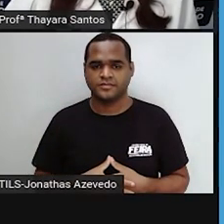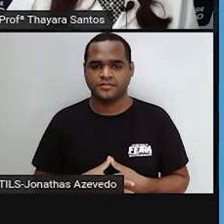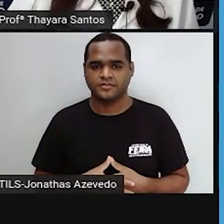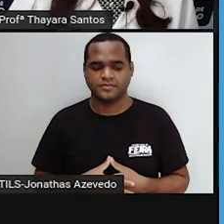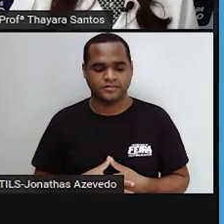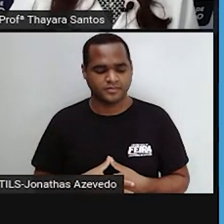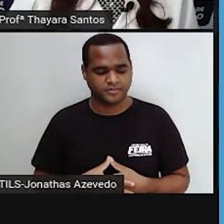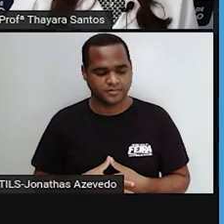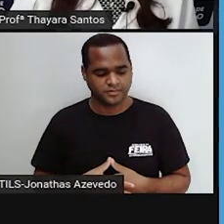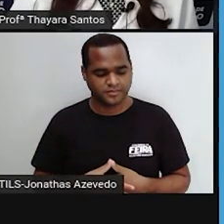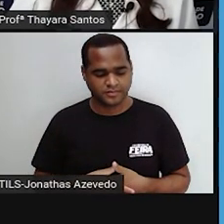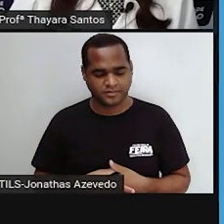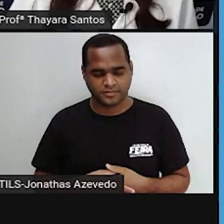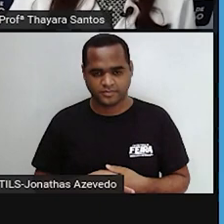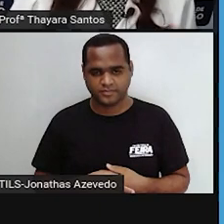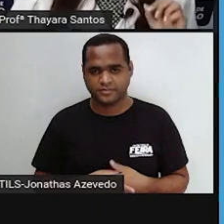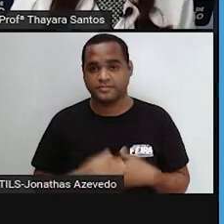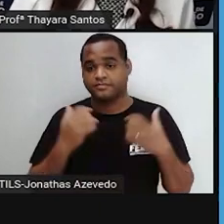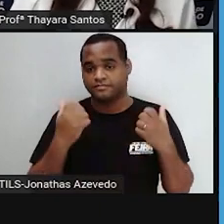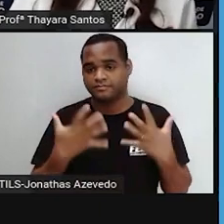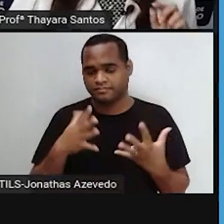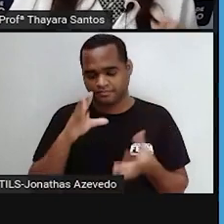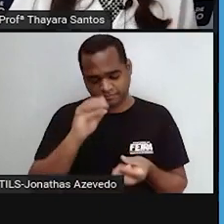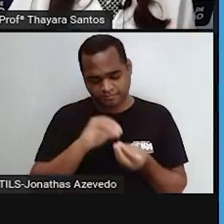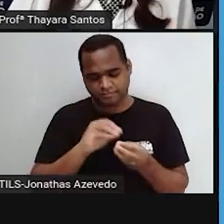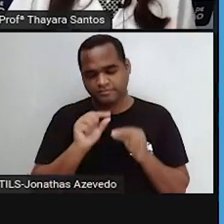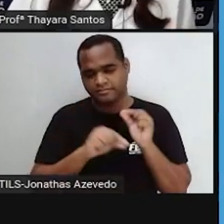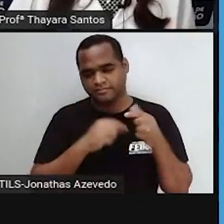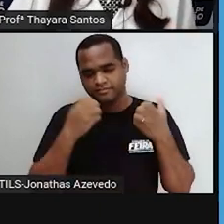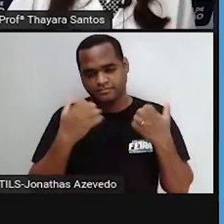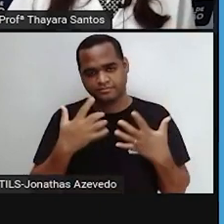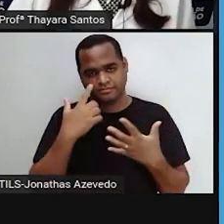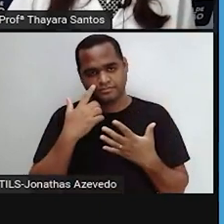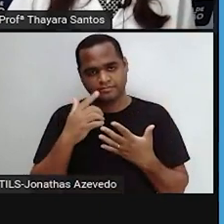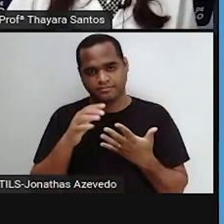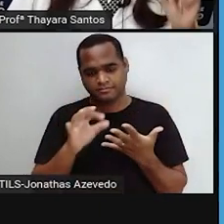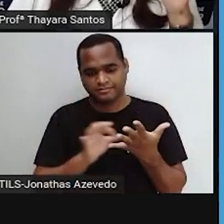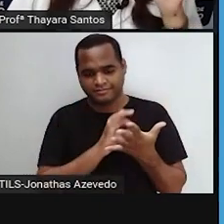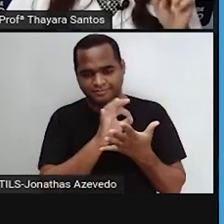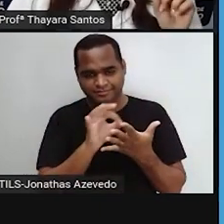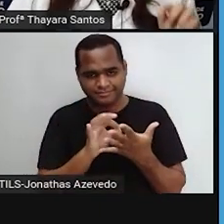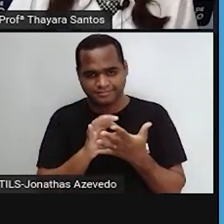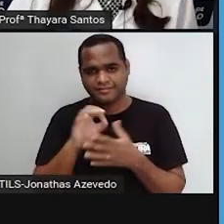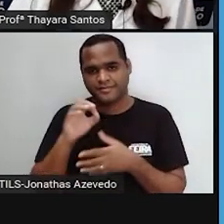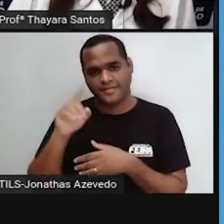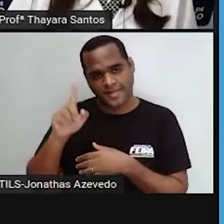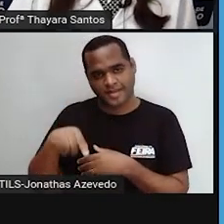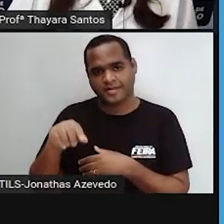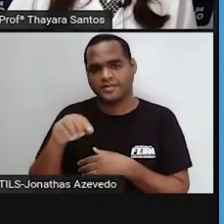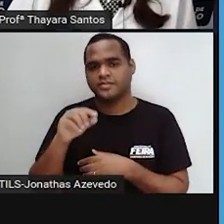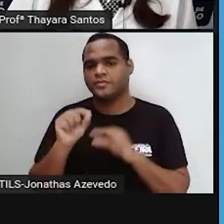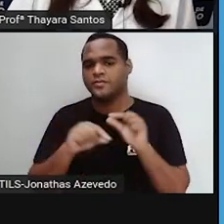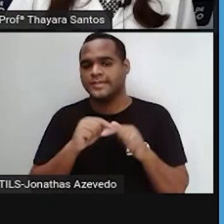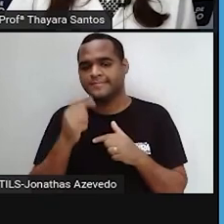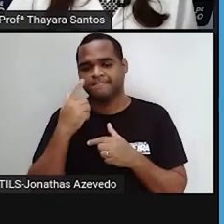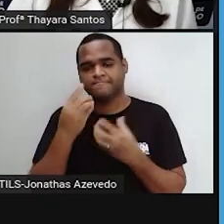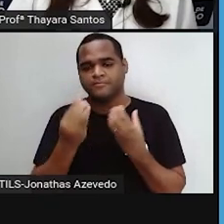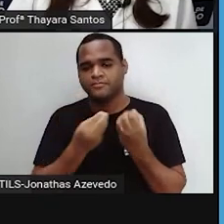Agora a gente vai para um resumo sobre essas organelas celulares. Presta atenção aí do outro lado.